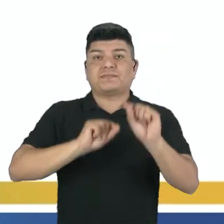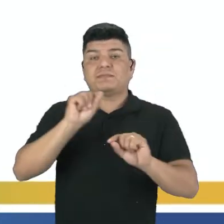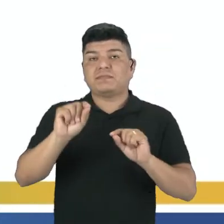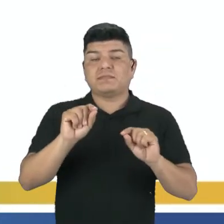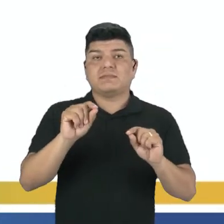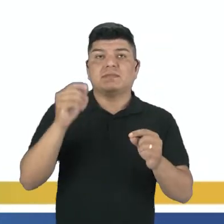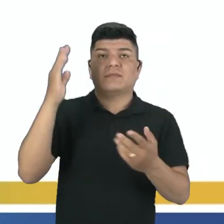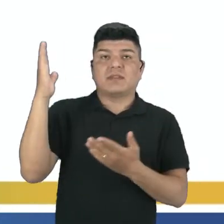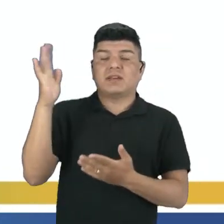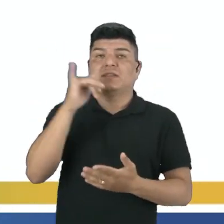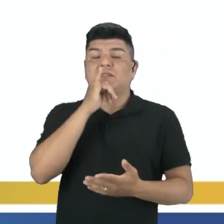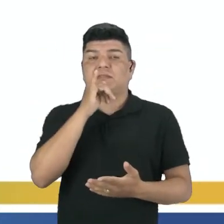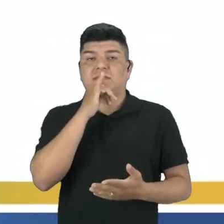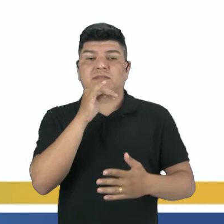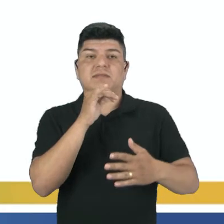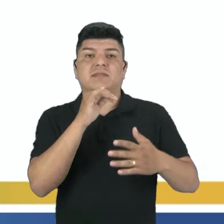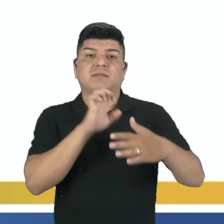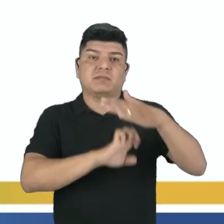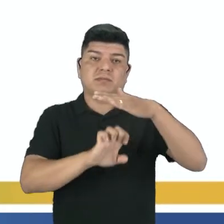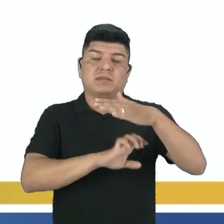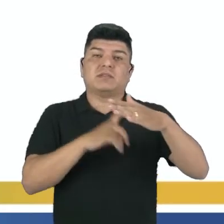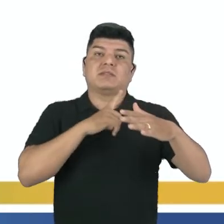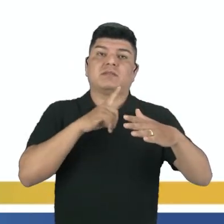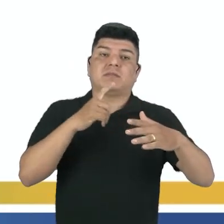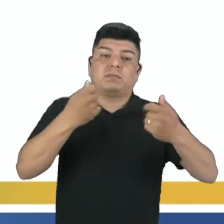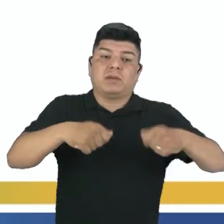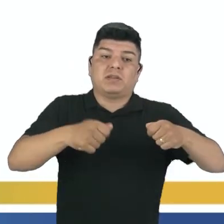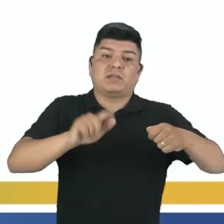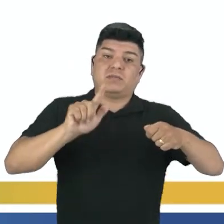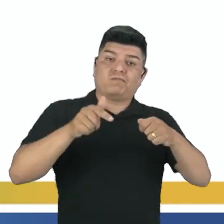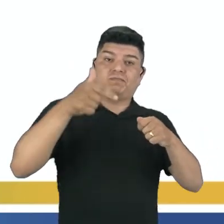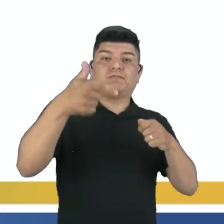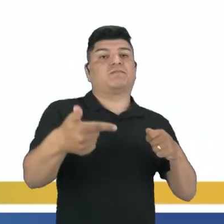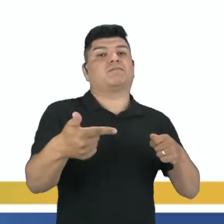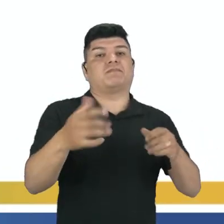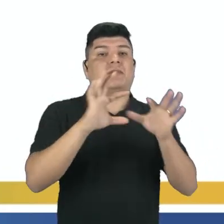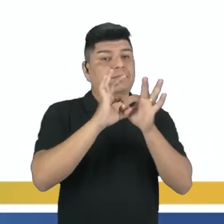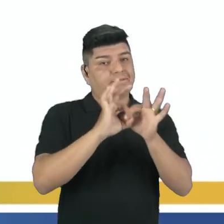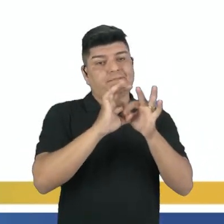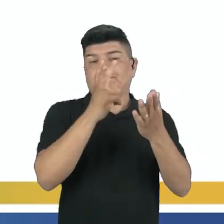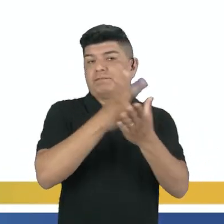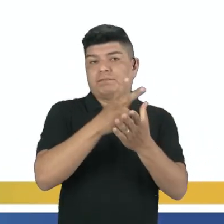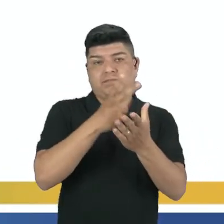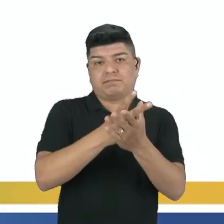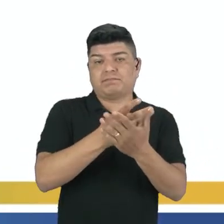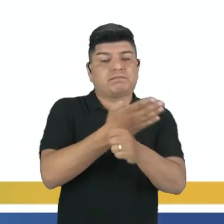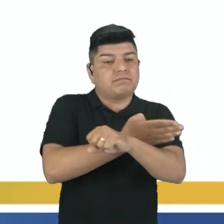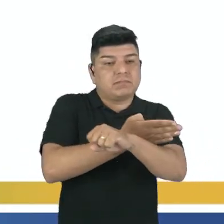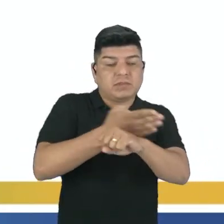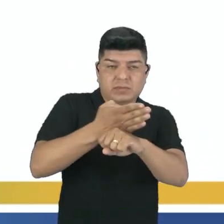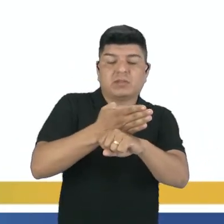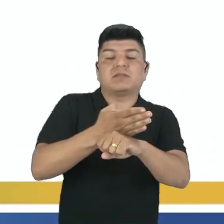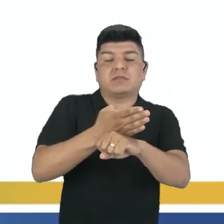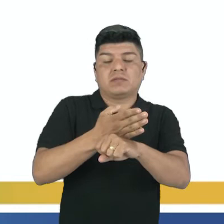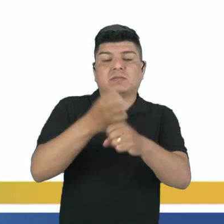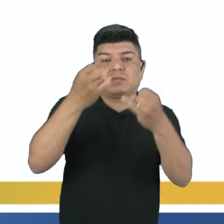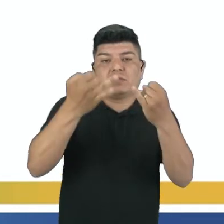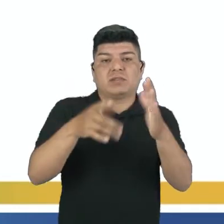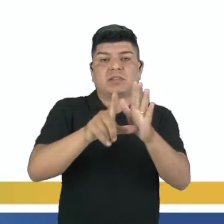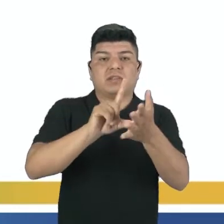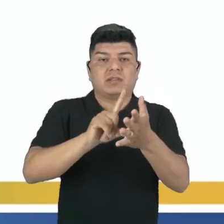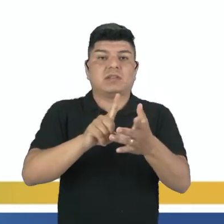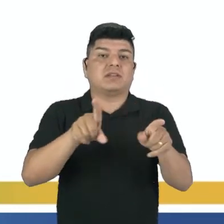relação a esses tipos de indústria? Que uma também depende da outra, elas estão interligadas. Mesmo a tradicional, como eu citei